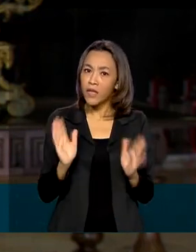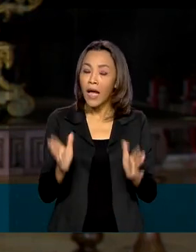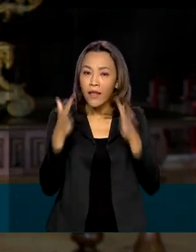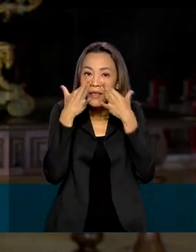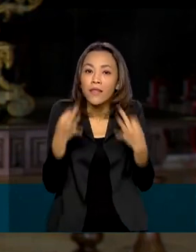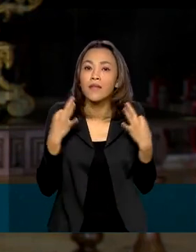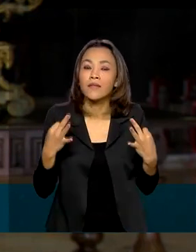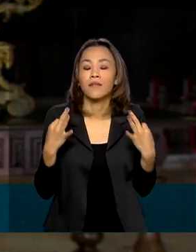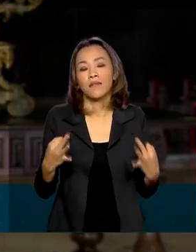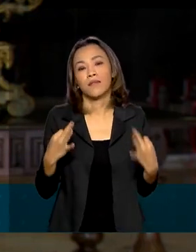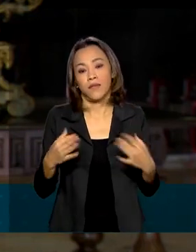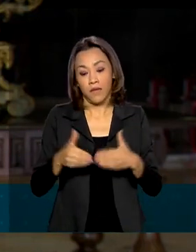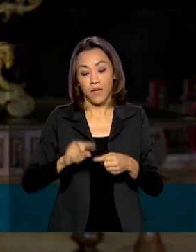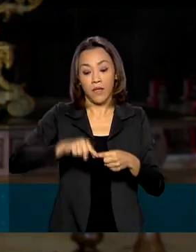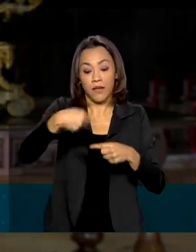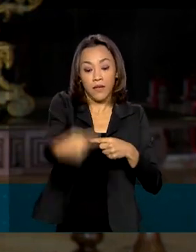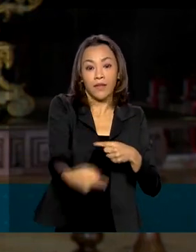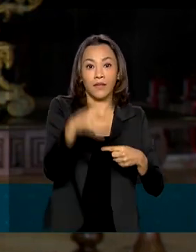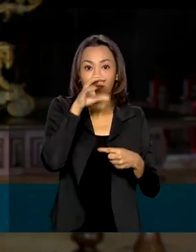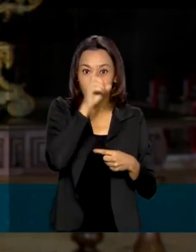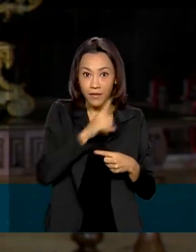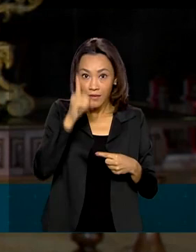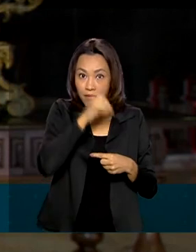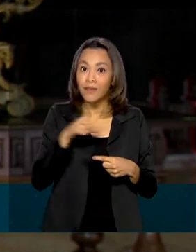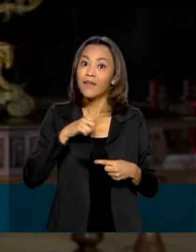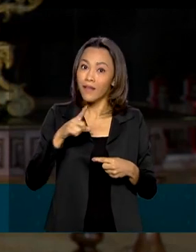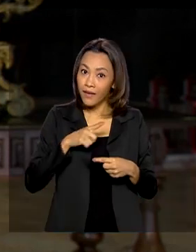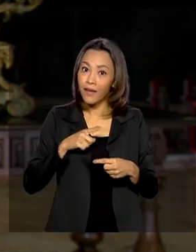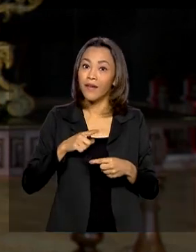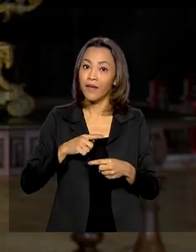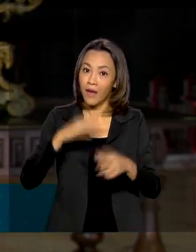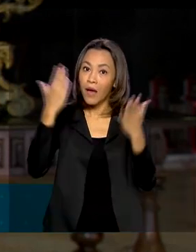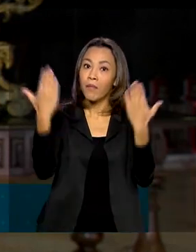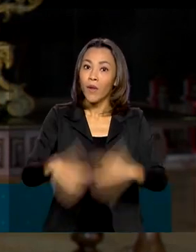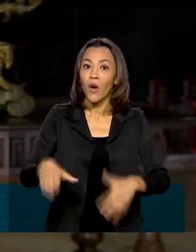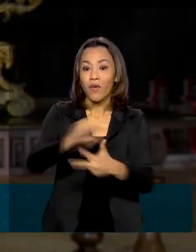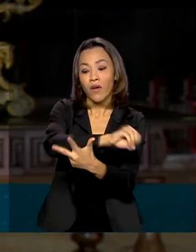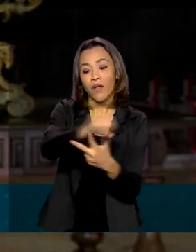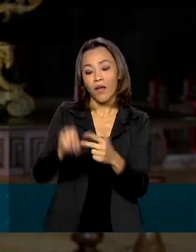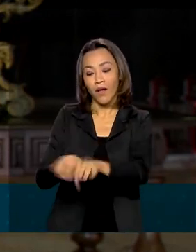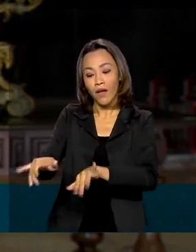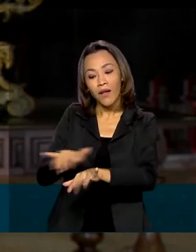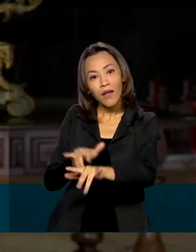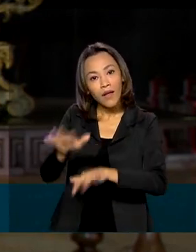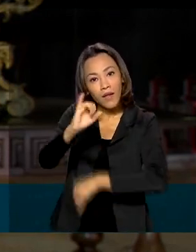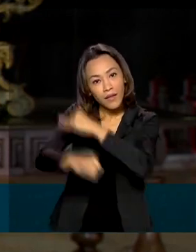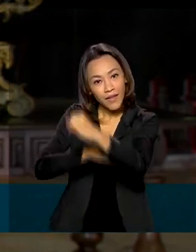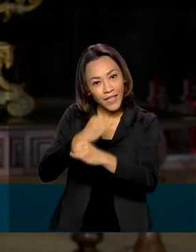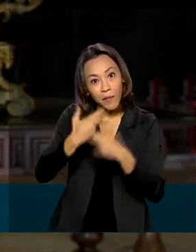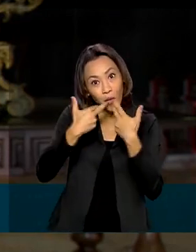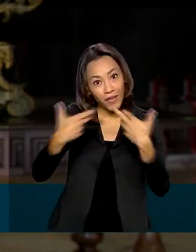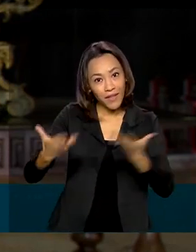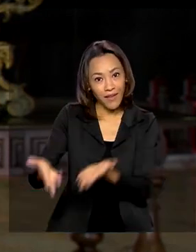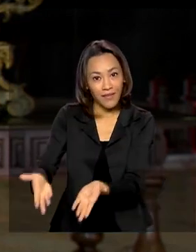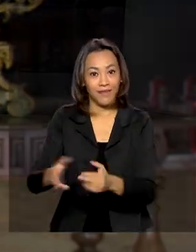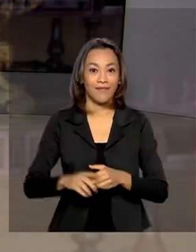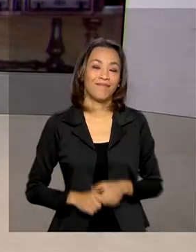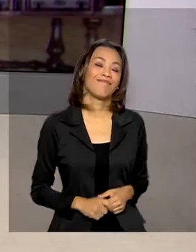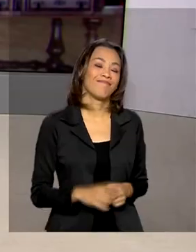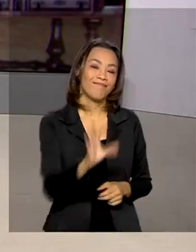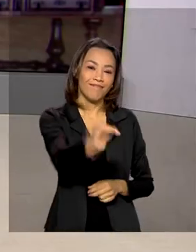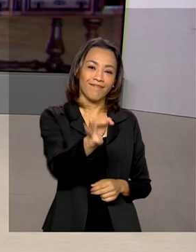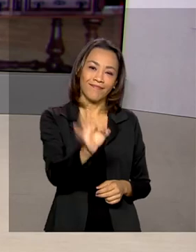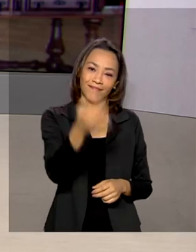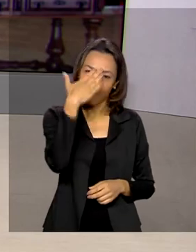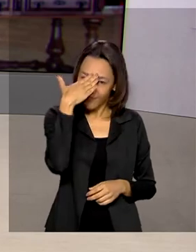atenção porque neste final de semana tem o Enem Digital, que é uma novidade desta edição. Volto com você no estúdio. Tá certo,